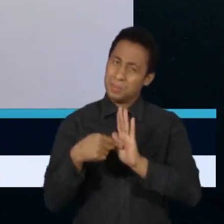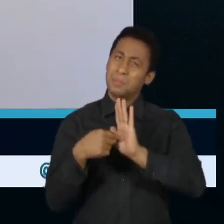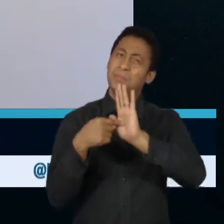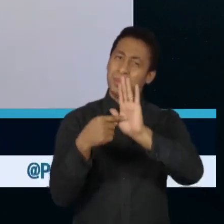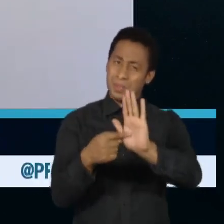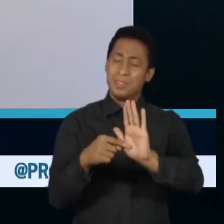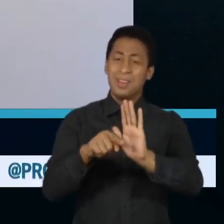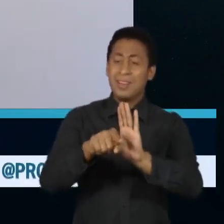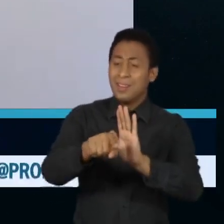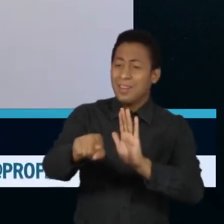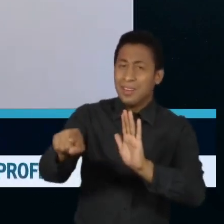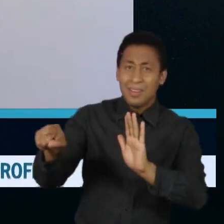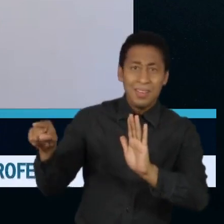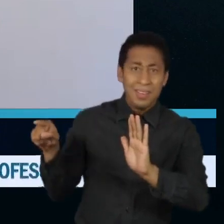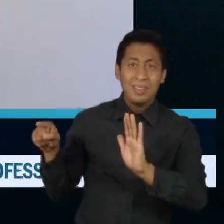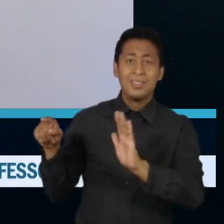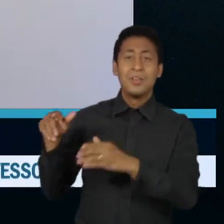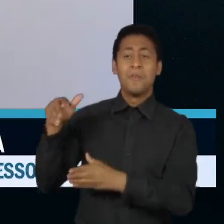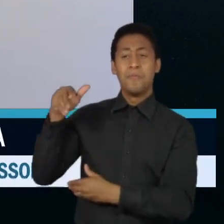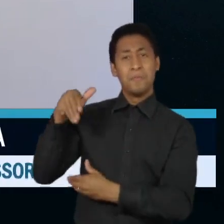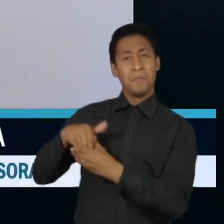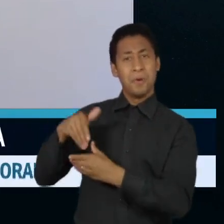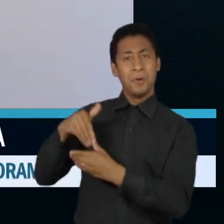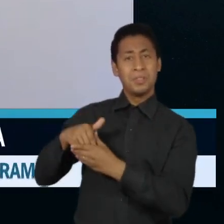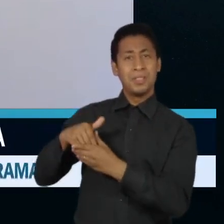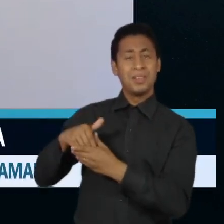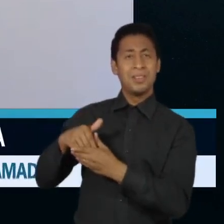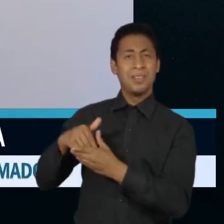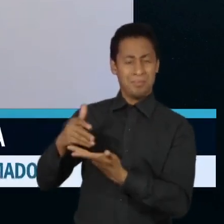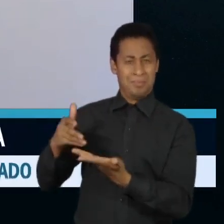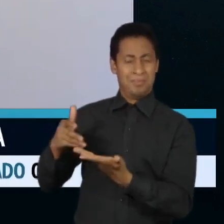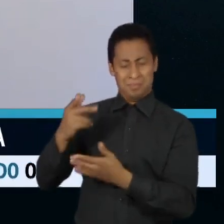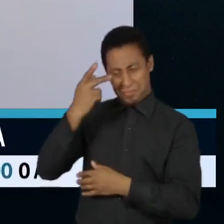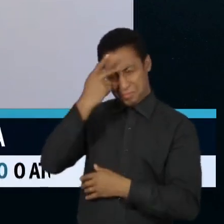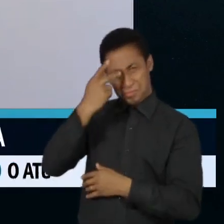elas mesmas que estão votando pelo seu próprio benefício, dos seus partidos, dos seus pares.